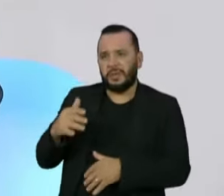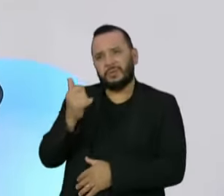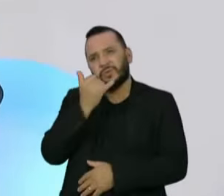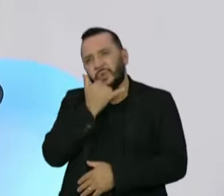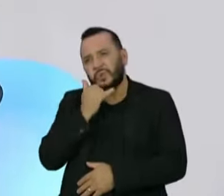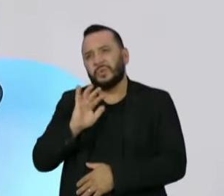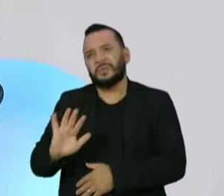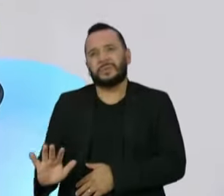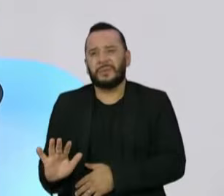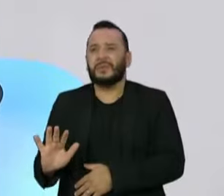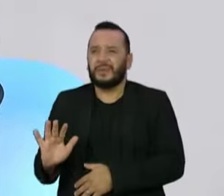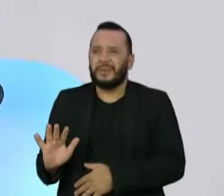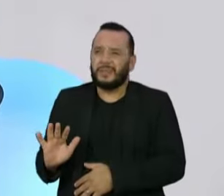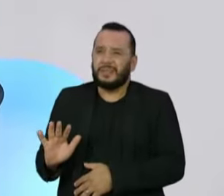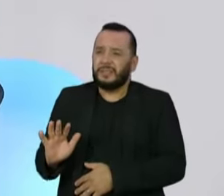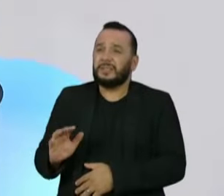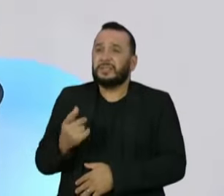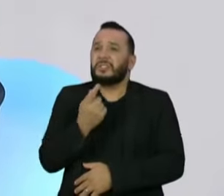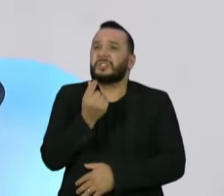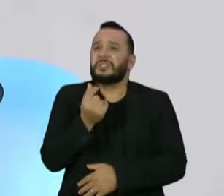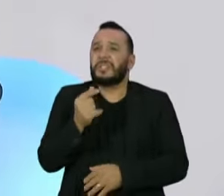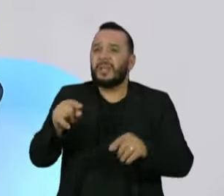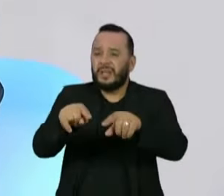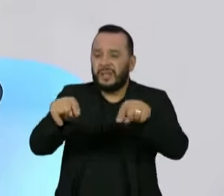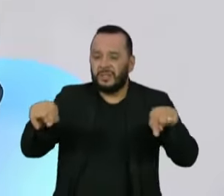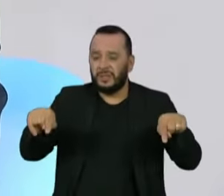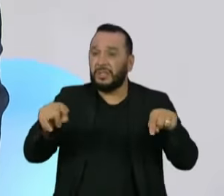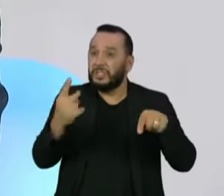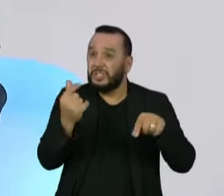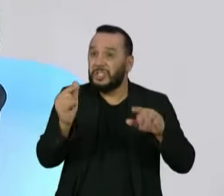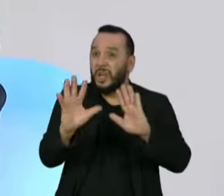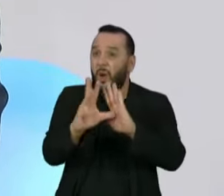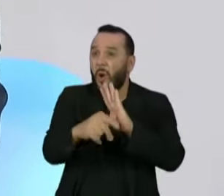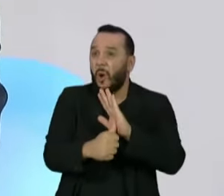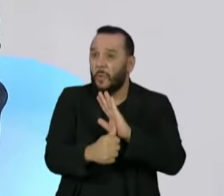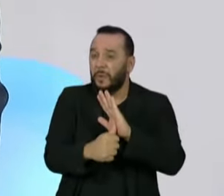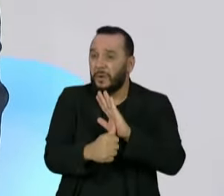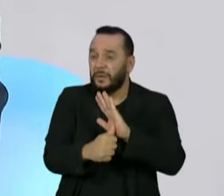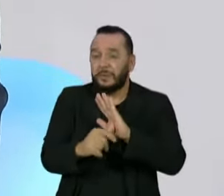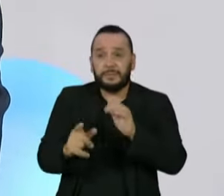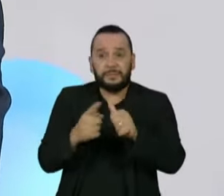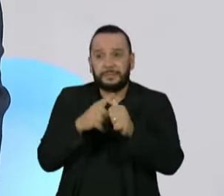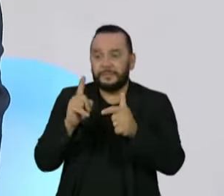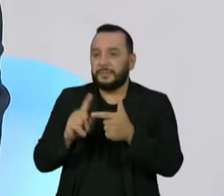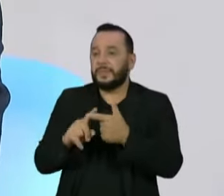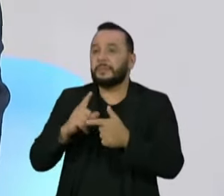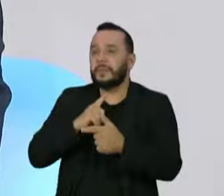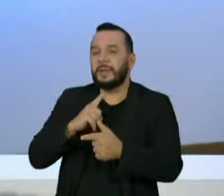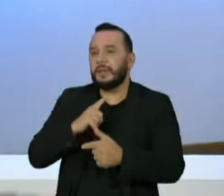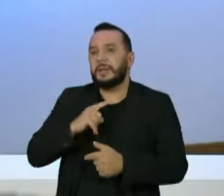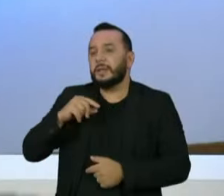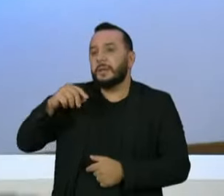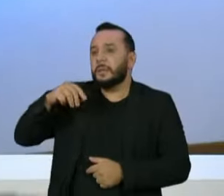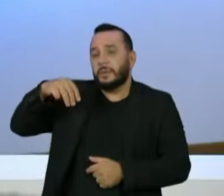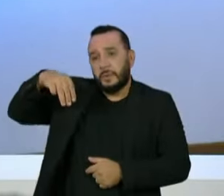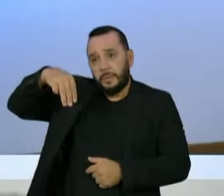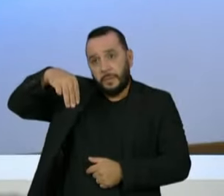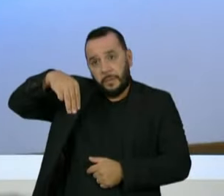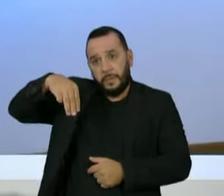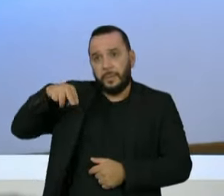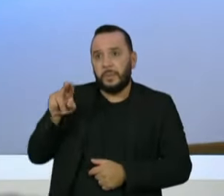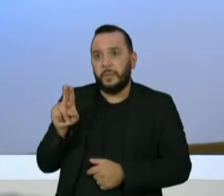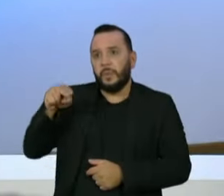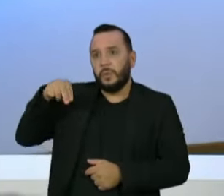não é só desvio de verba. Existe uma coisa muito mais sagrada que é chamada munus público. É o munus